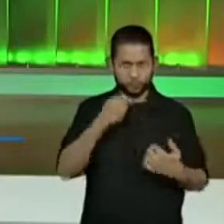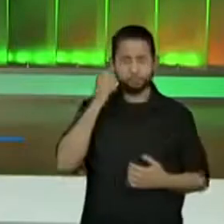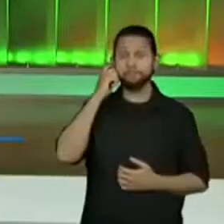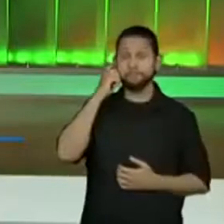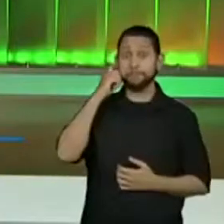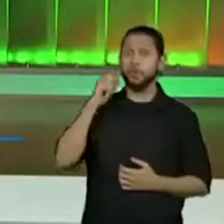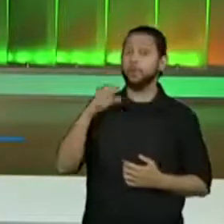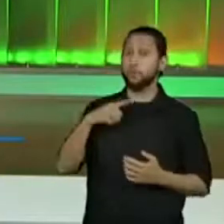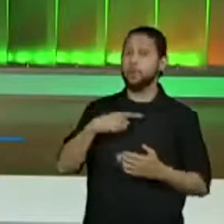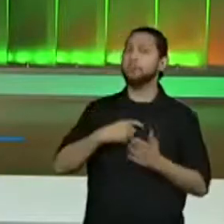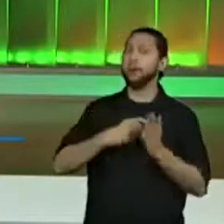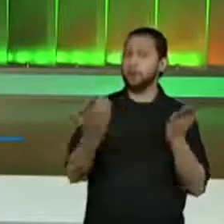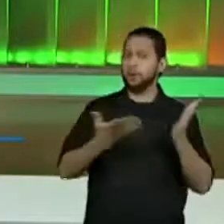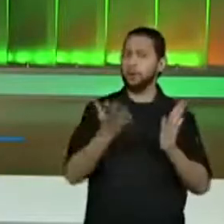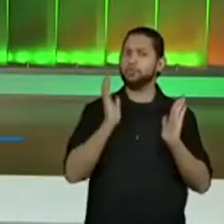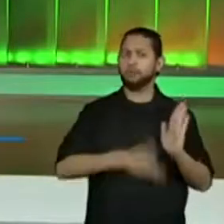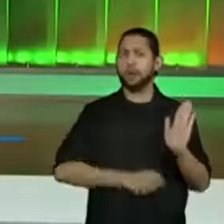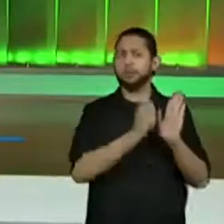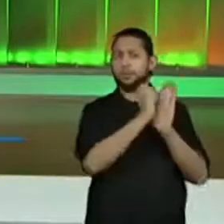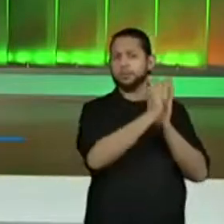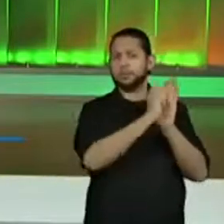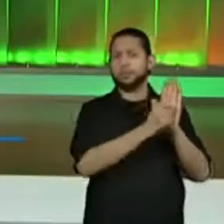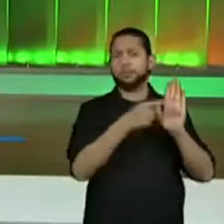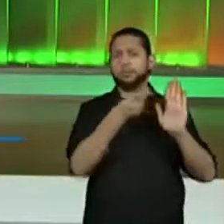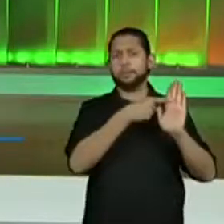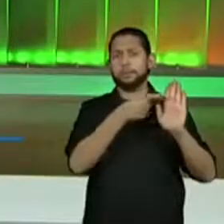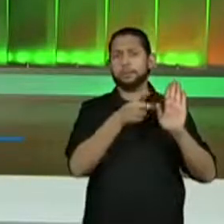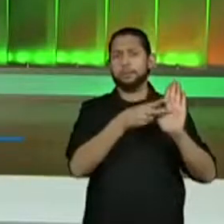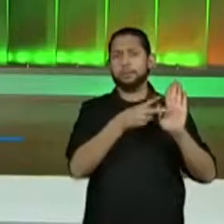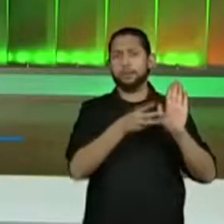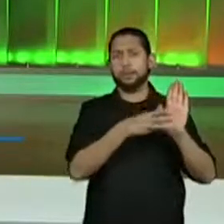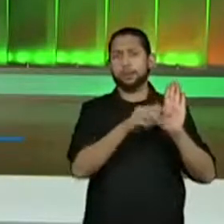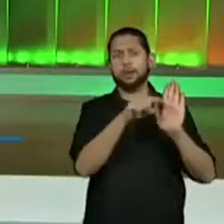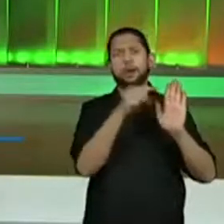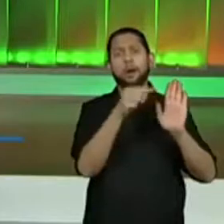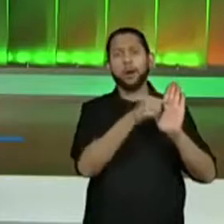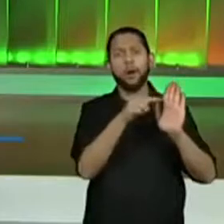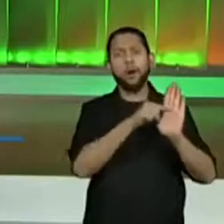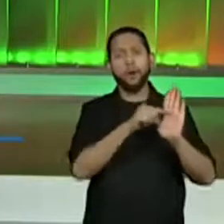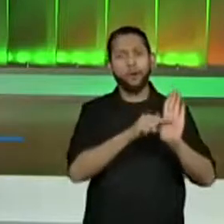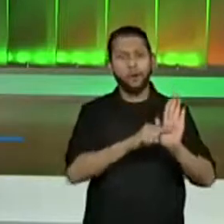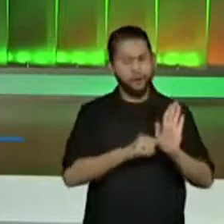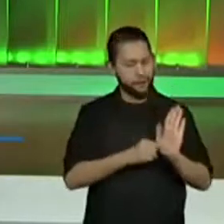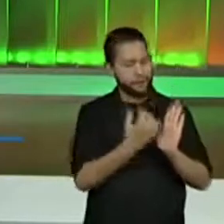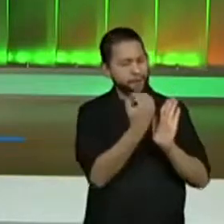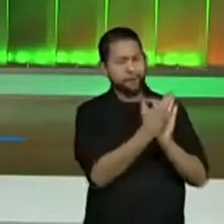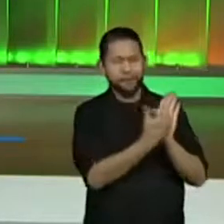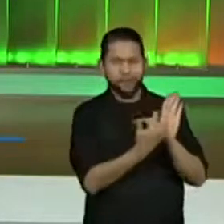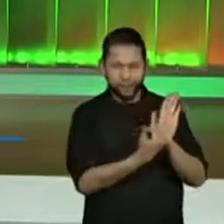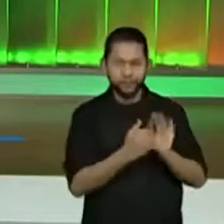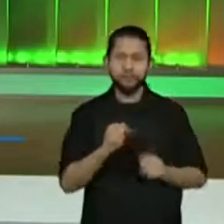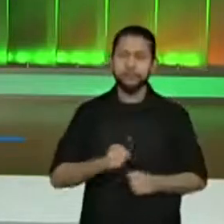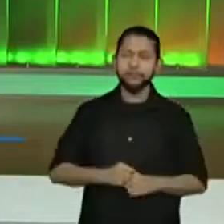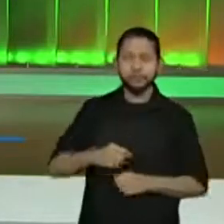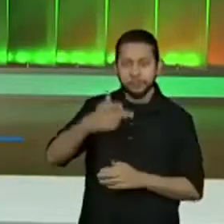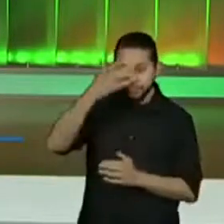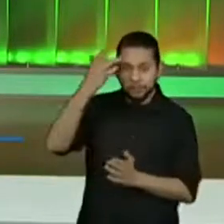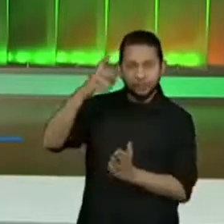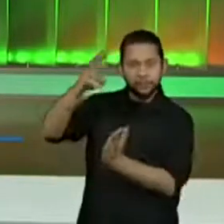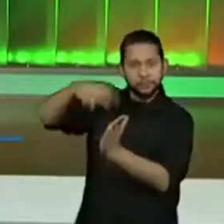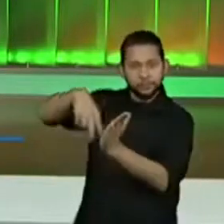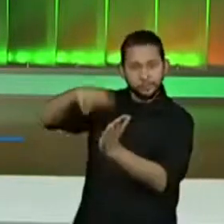registrar uma lista já, eu quero de vocês os elementos que uma carta